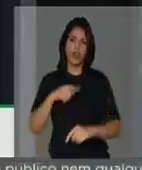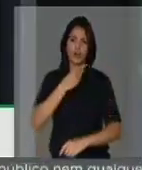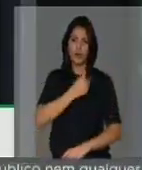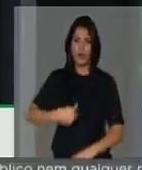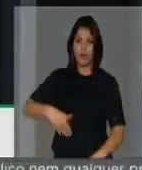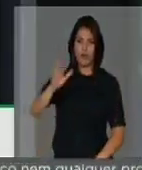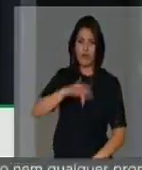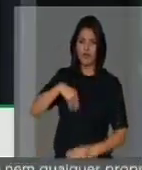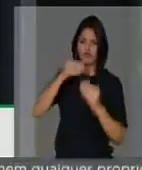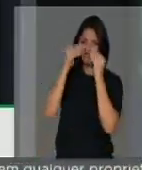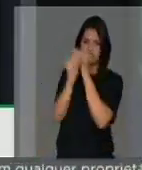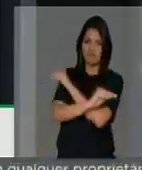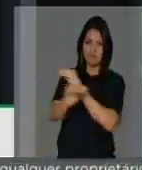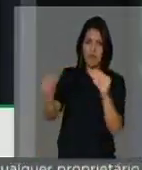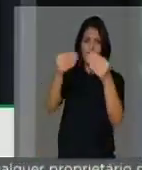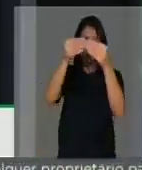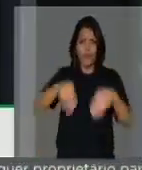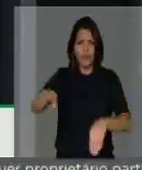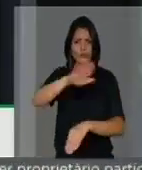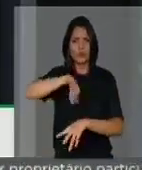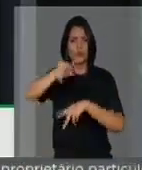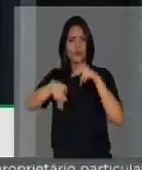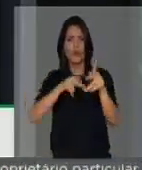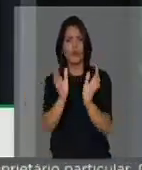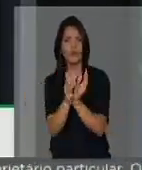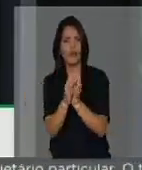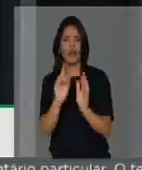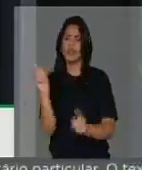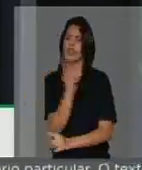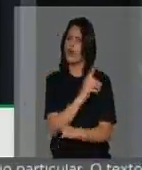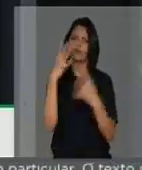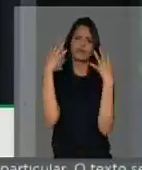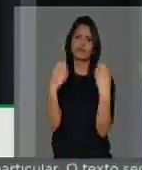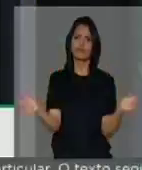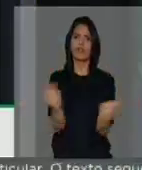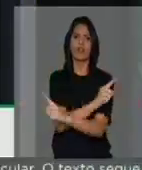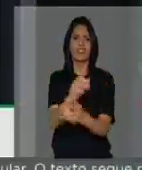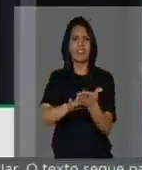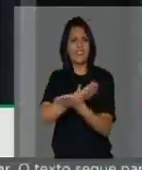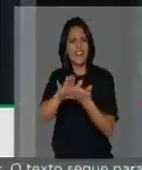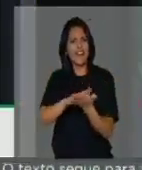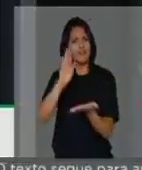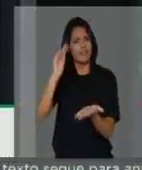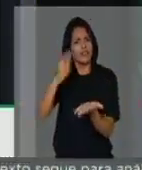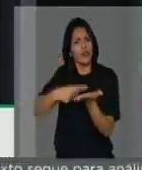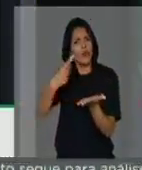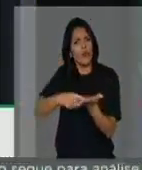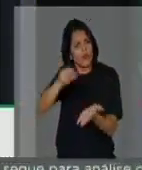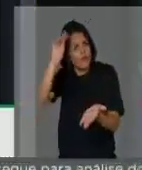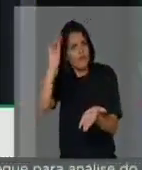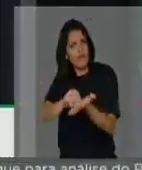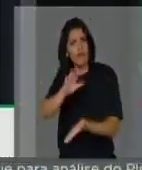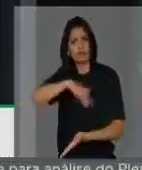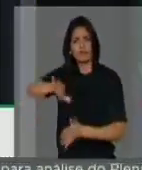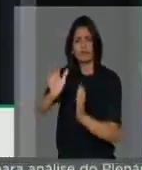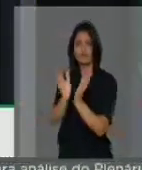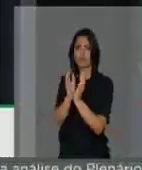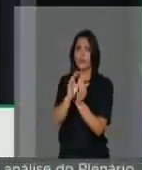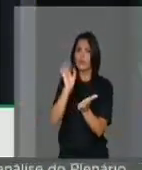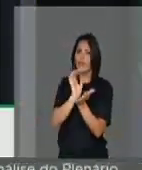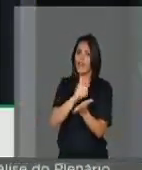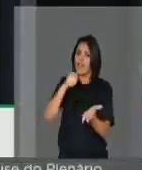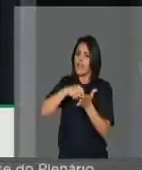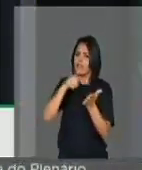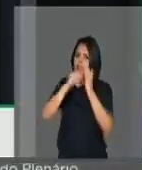prejudica muito o povo de Pernambuco. Não aceitamos essa falta de compromisso com o nosso Estado. Pernambuco